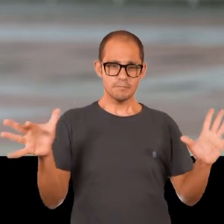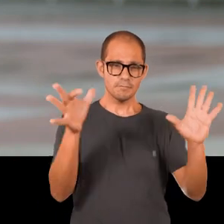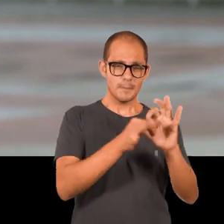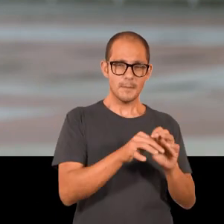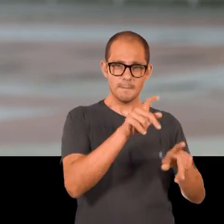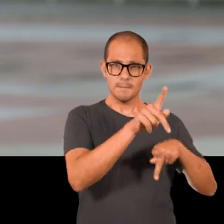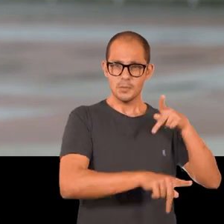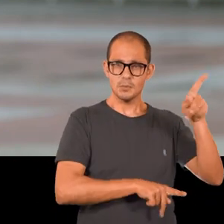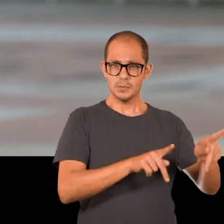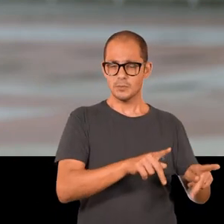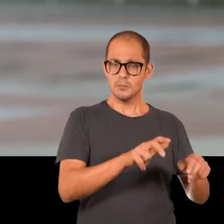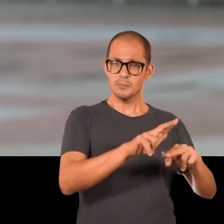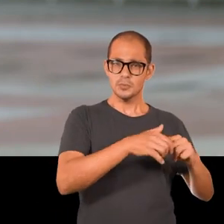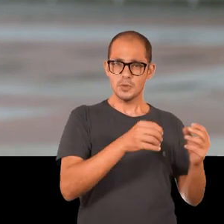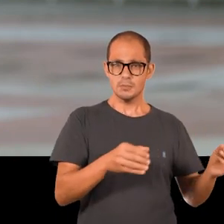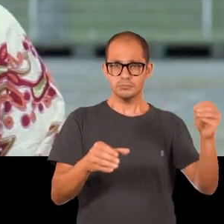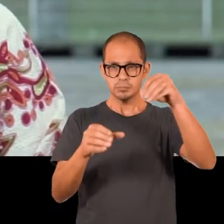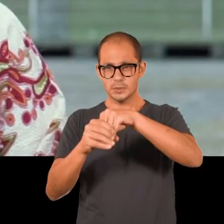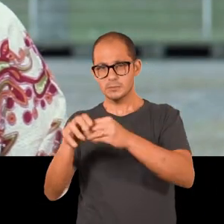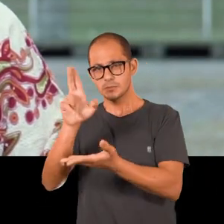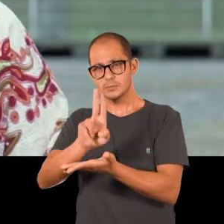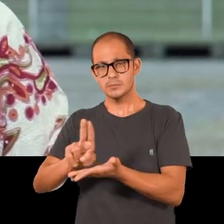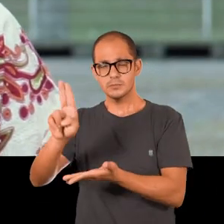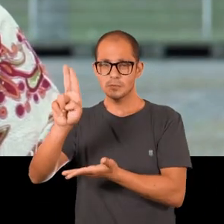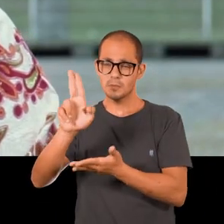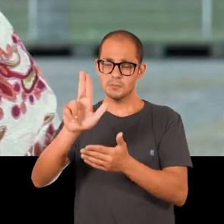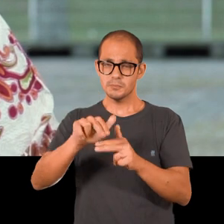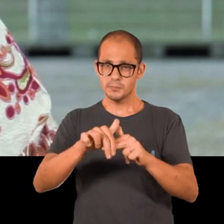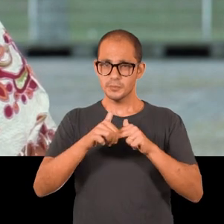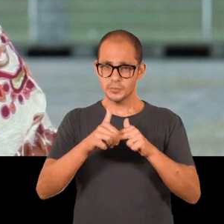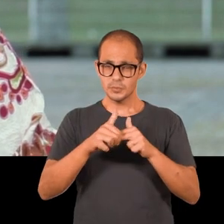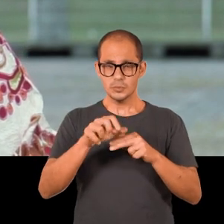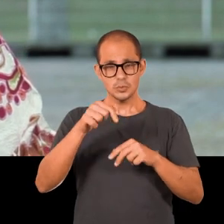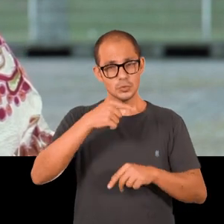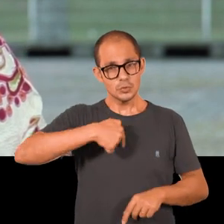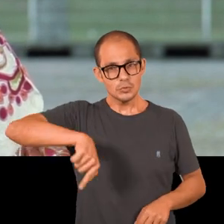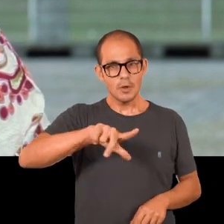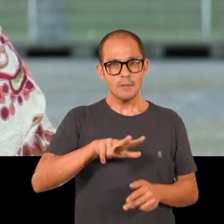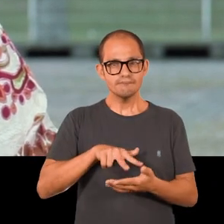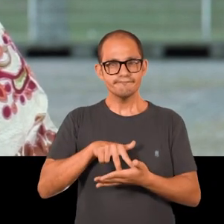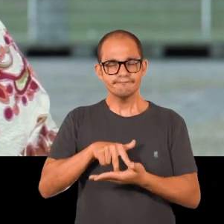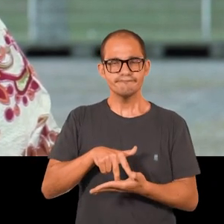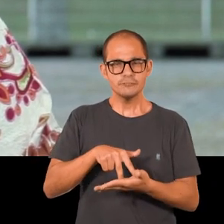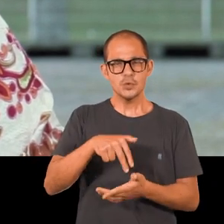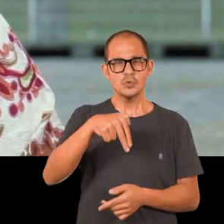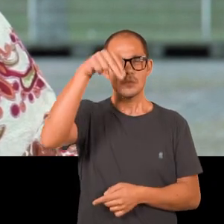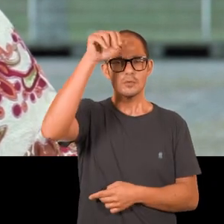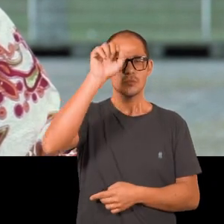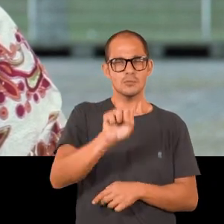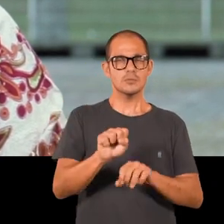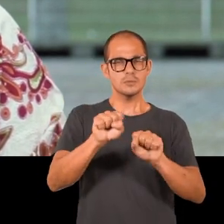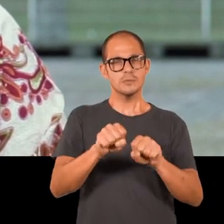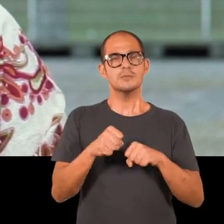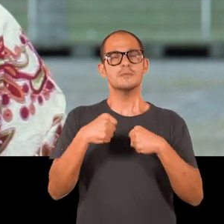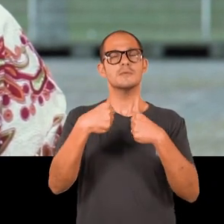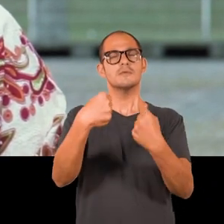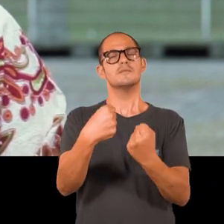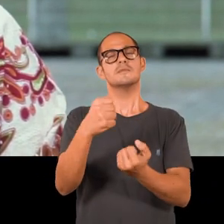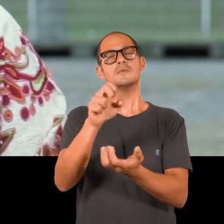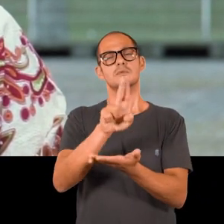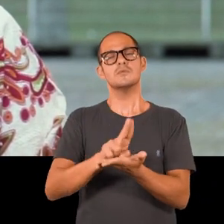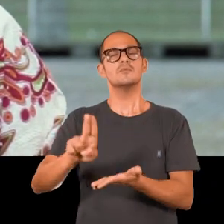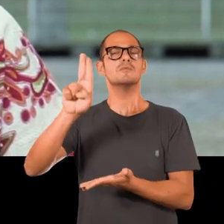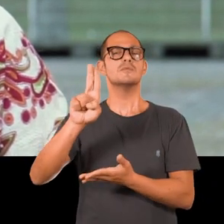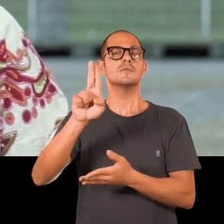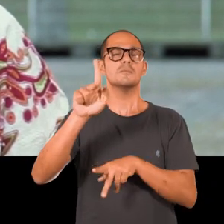povo tem que estar junto dentro da universidade. E por esse motivo que a gente está aqui, de norte a sul, defendendo as